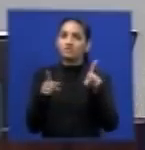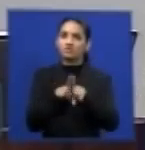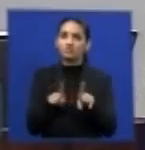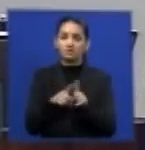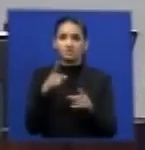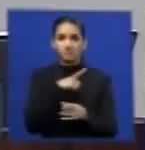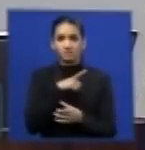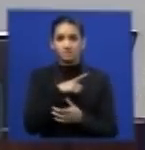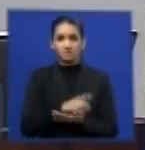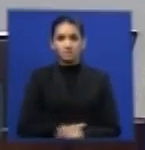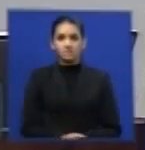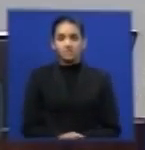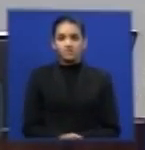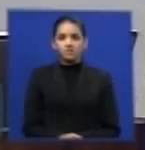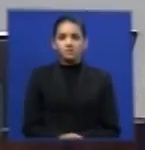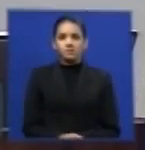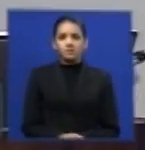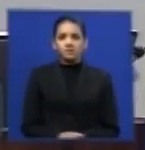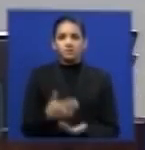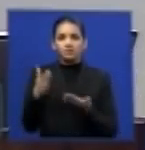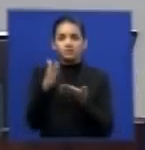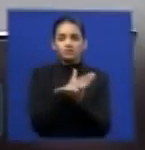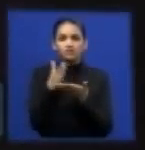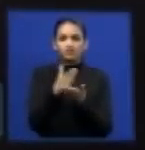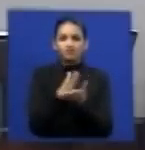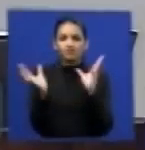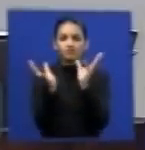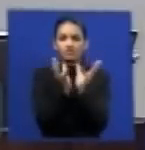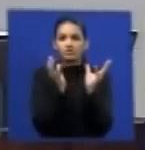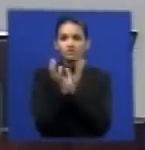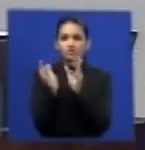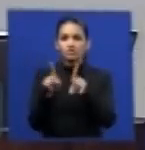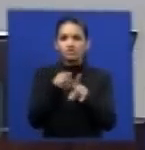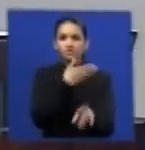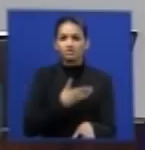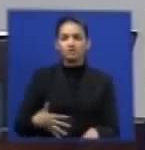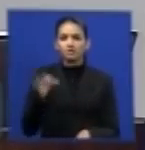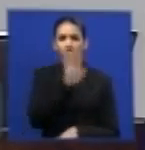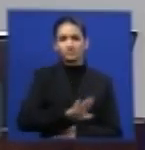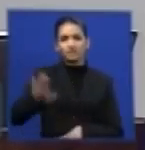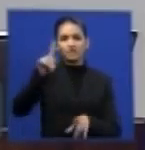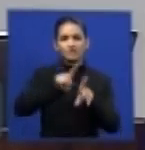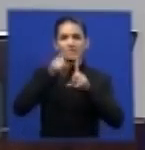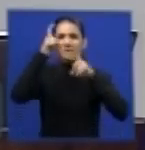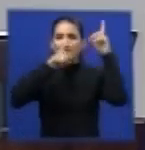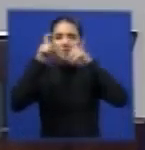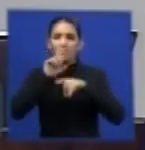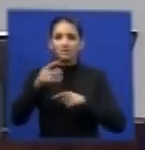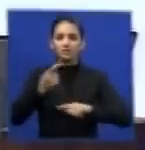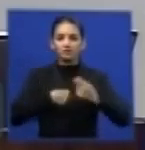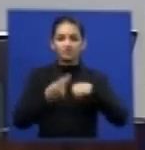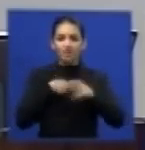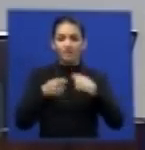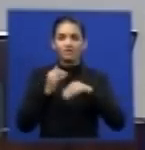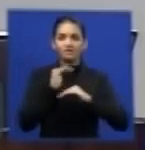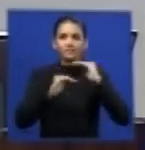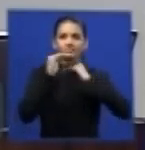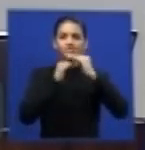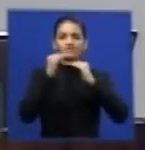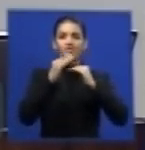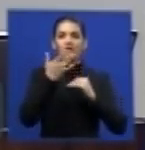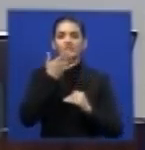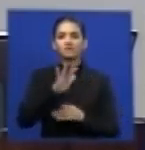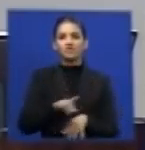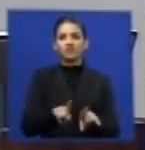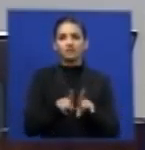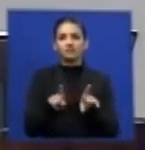do governo federal voltada justamente para o crescimento econômico não quer esse ordenamento territorial não quer